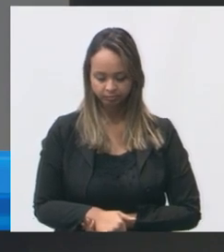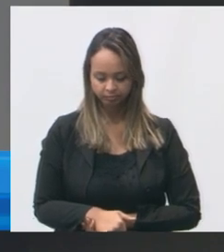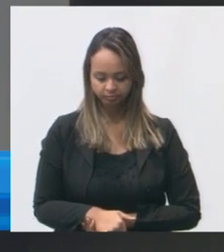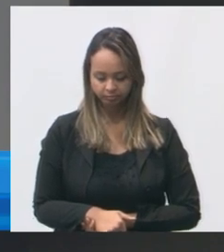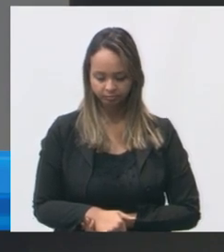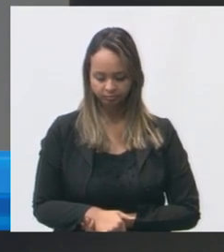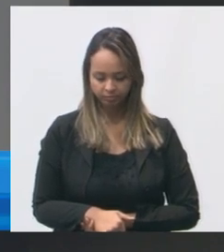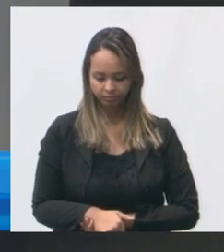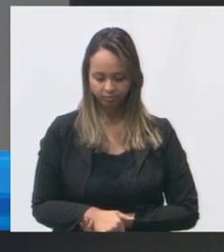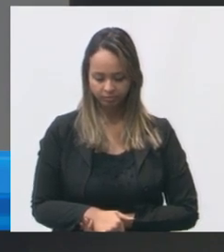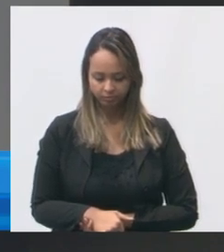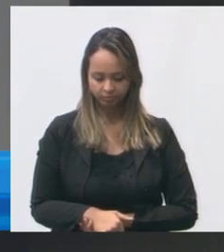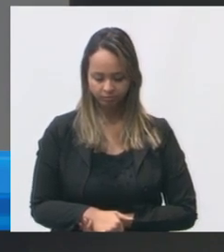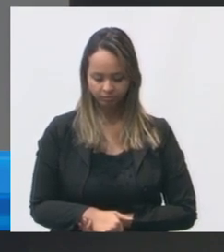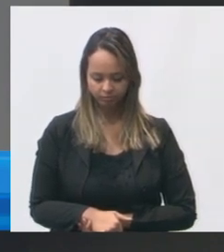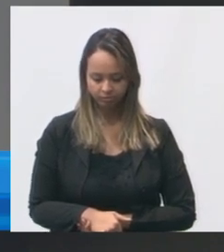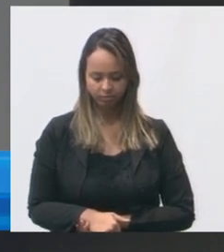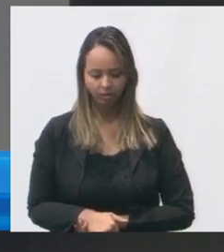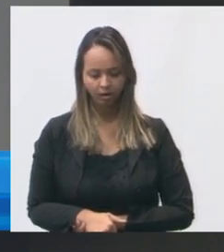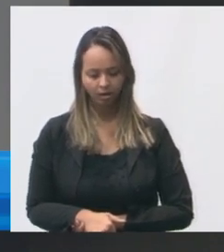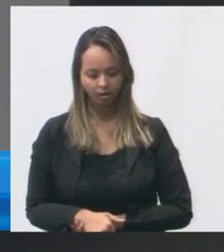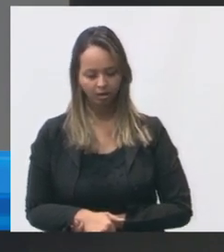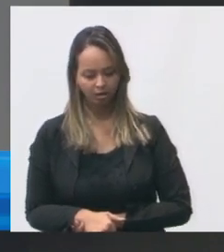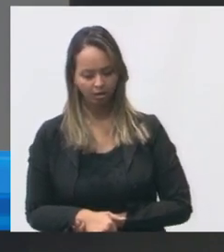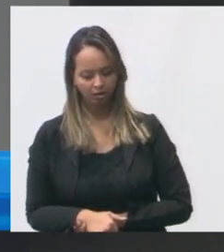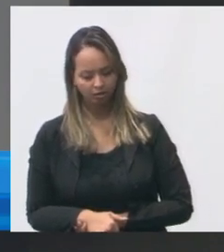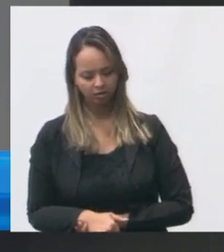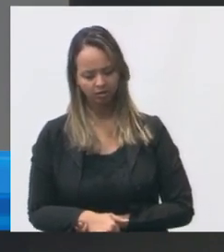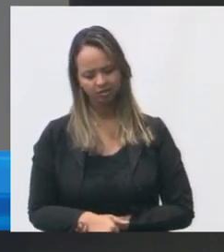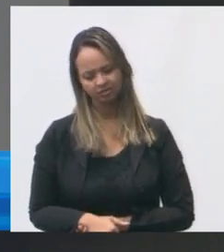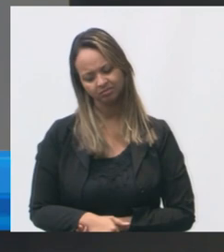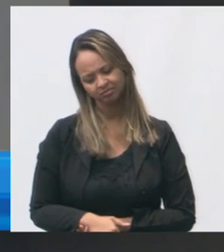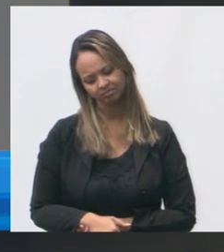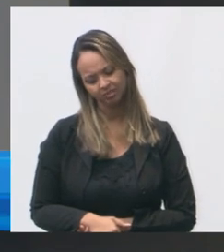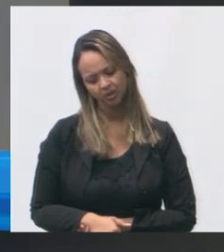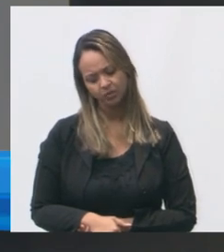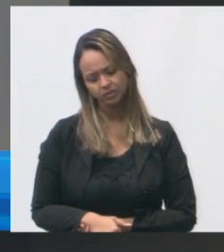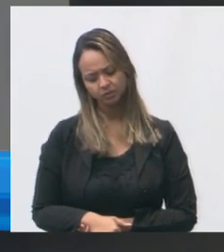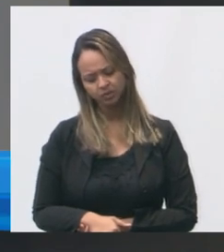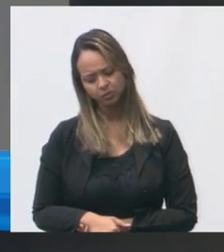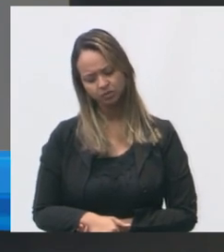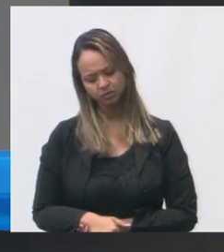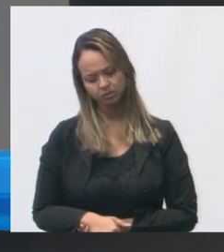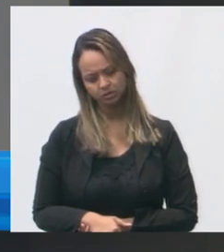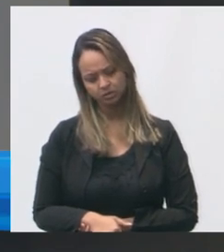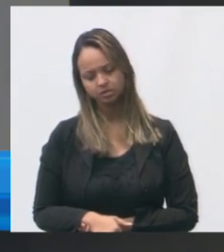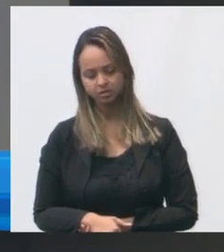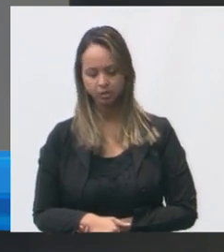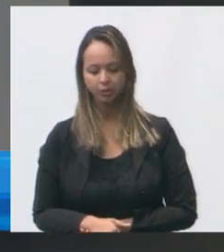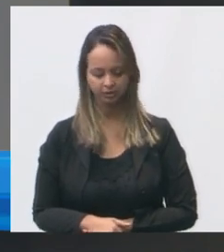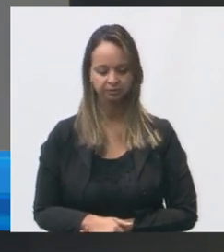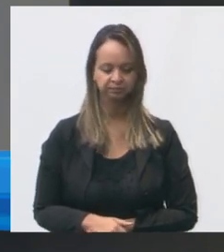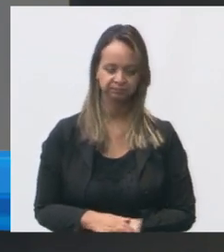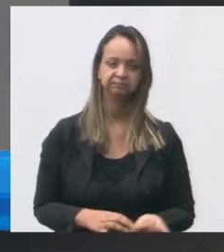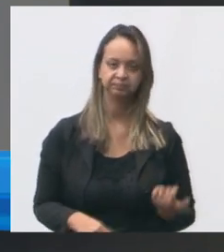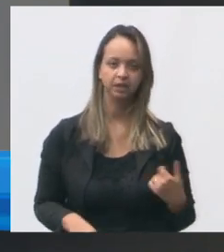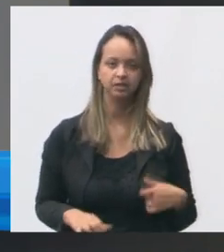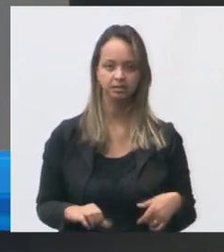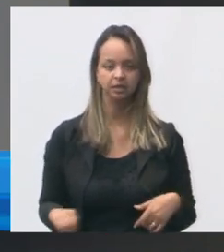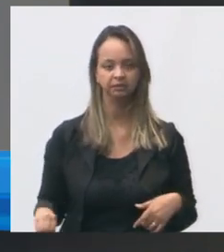vamos lá vou tentar aqui aí a quadra né também tem infiltração na quadra então está caindo